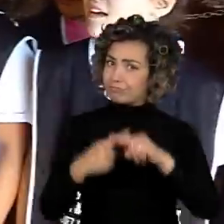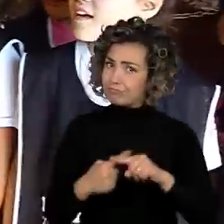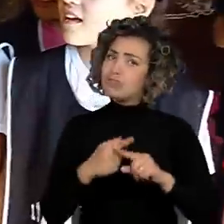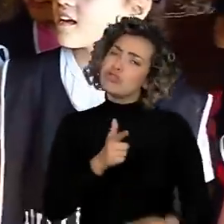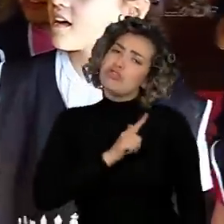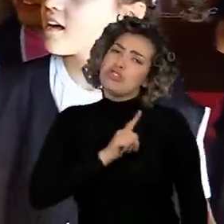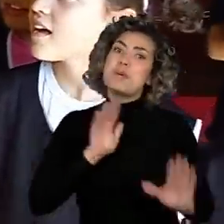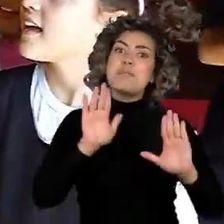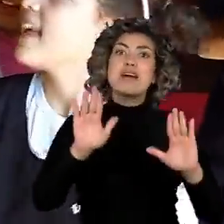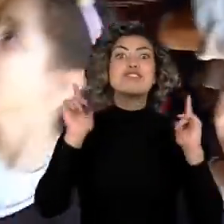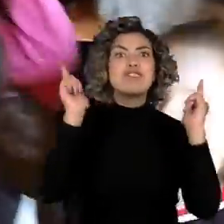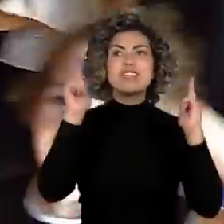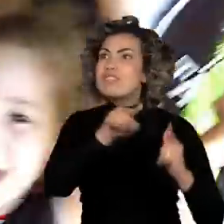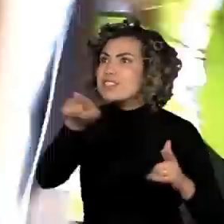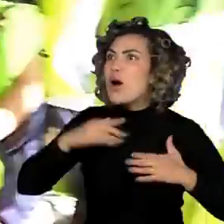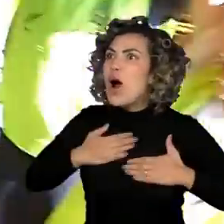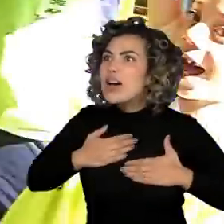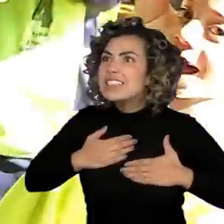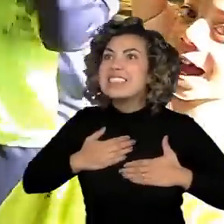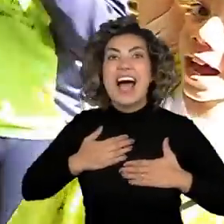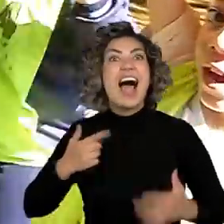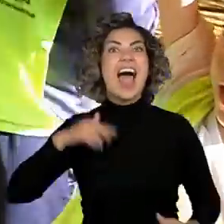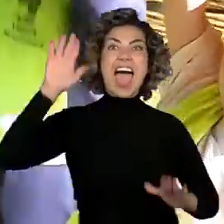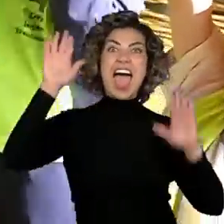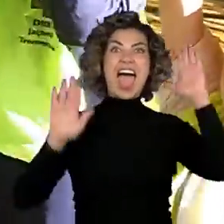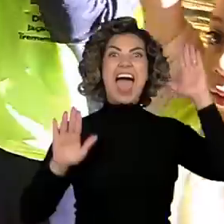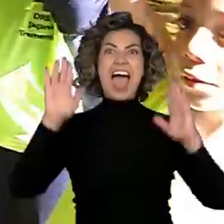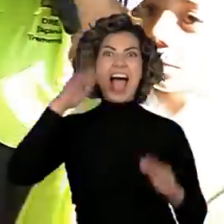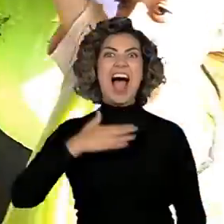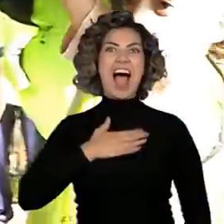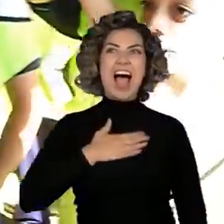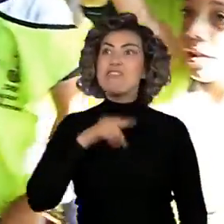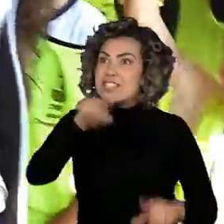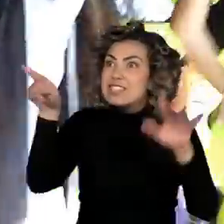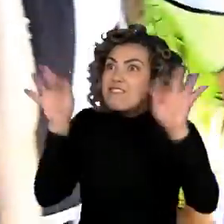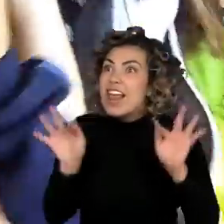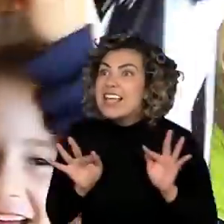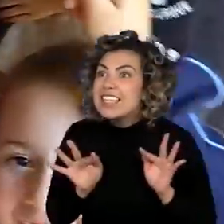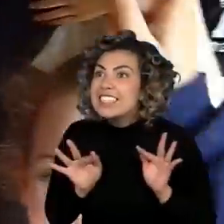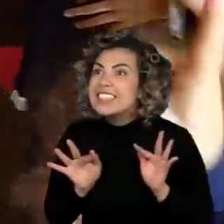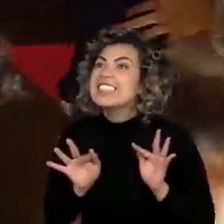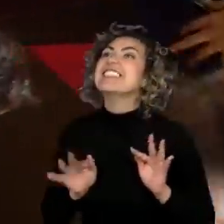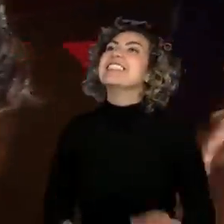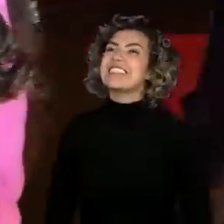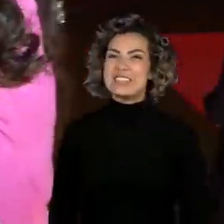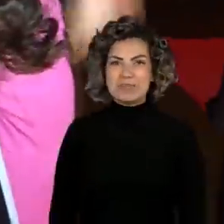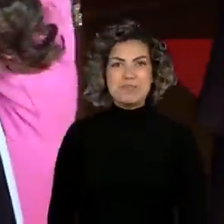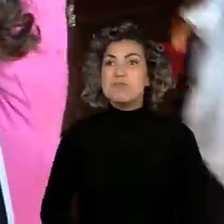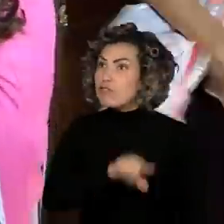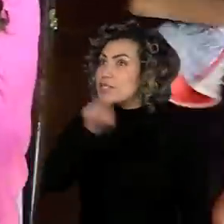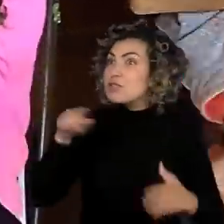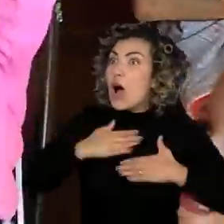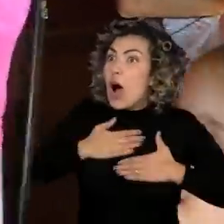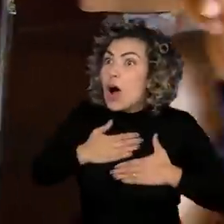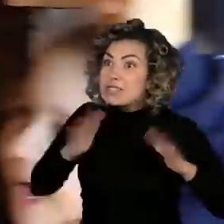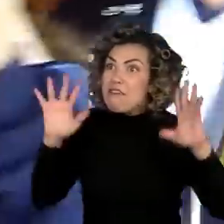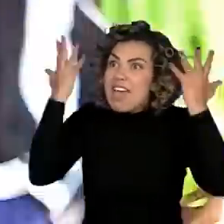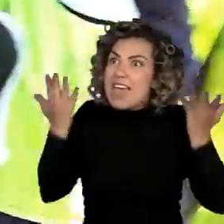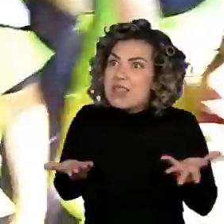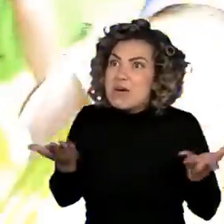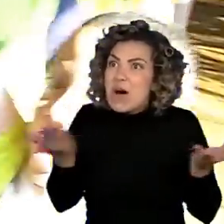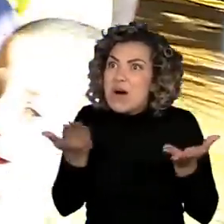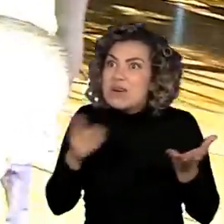diversão. Quem gosta de xadrez aqui? Quem está feliz? Quem está gostando do evento?